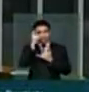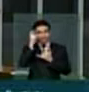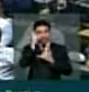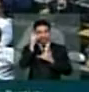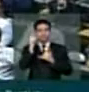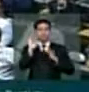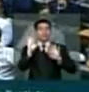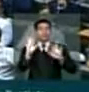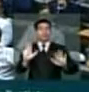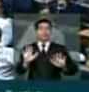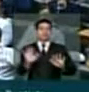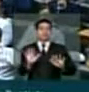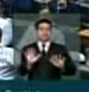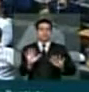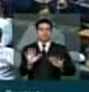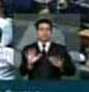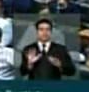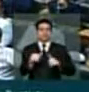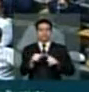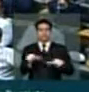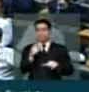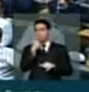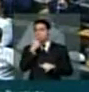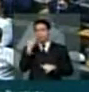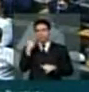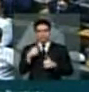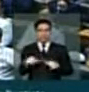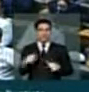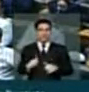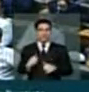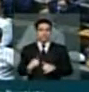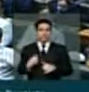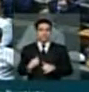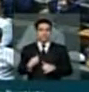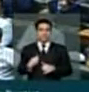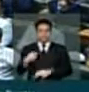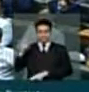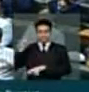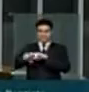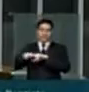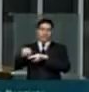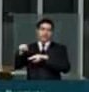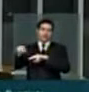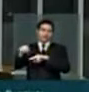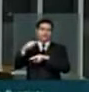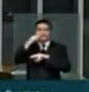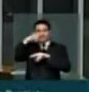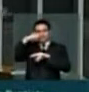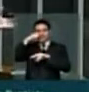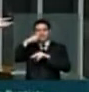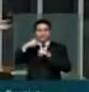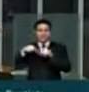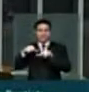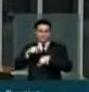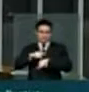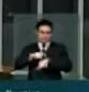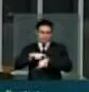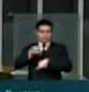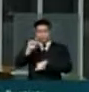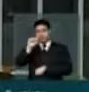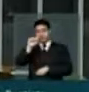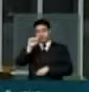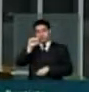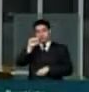mas eu estava ainda agora na cadeira de um dentista. Oito horas